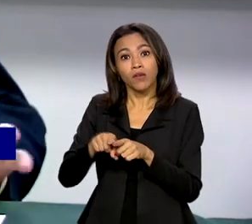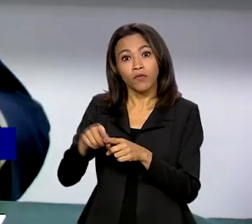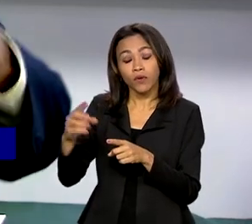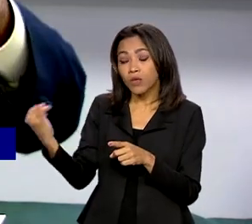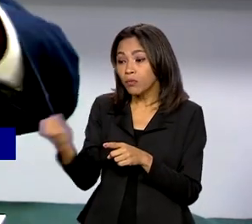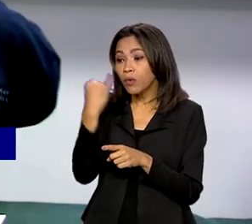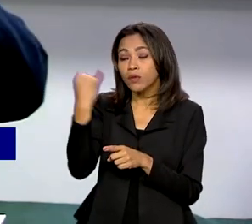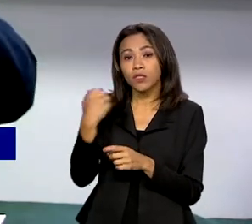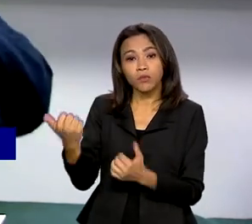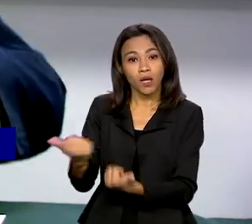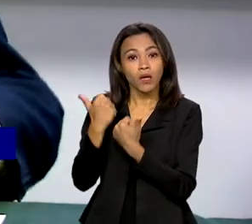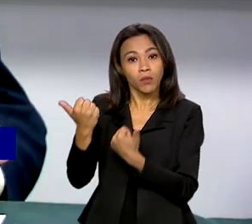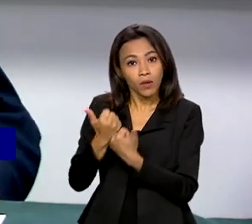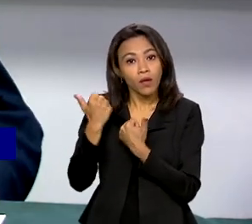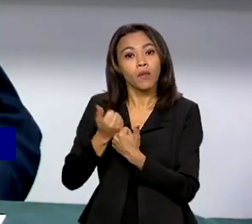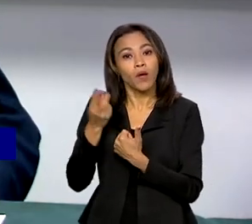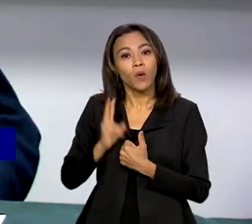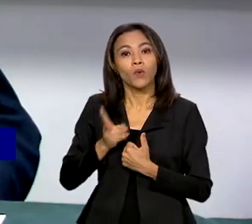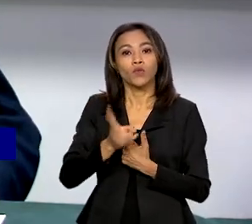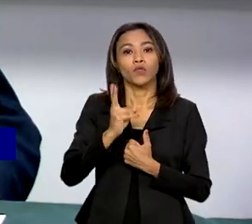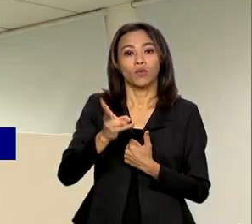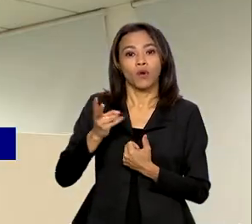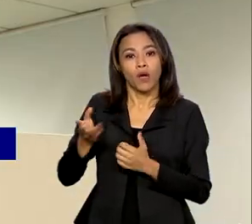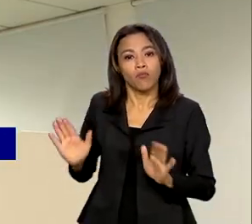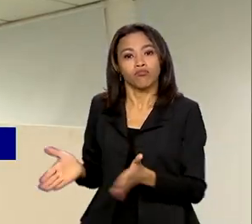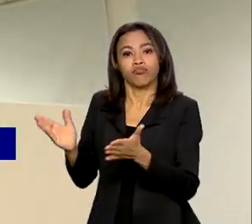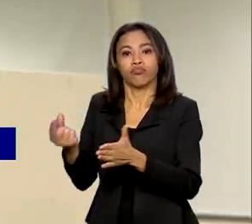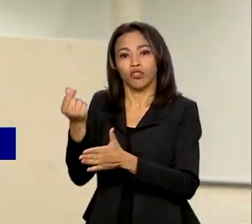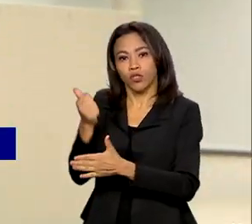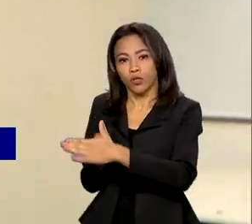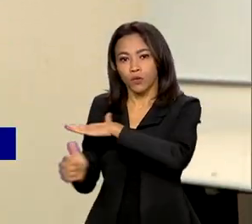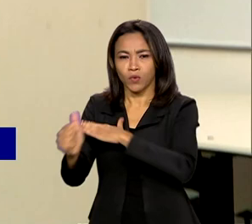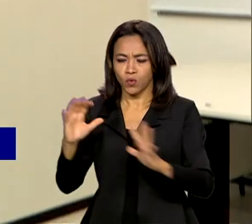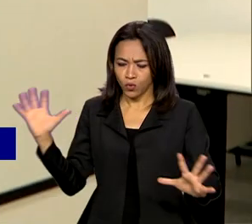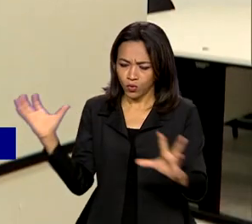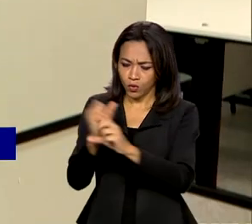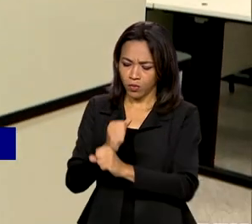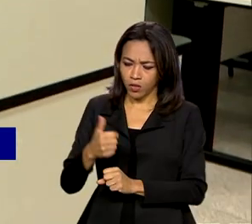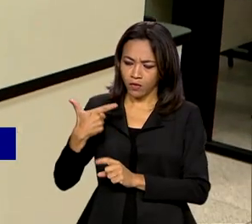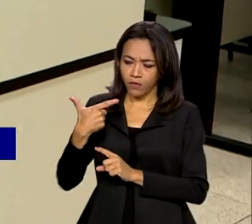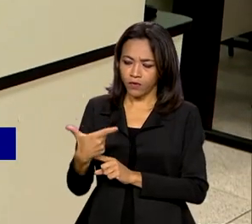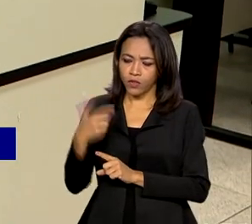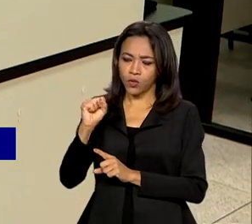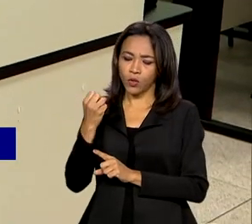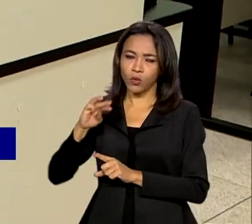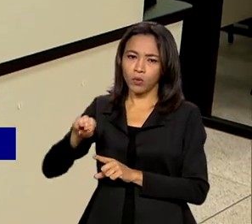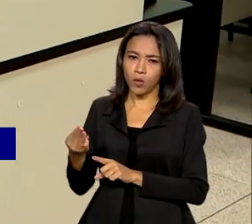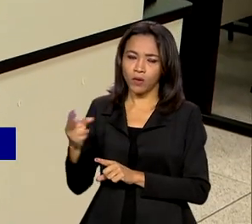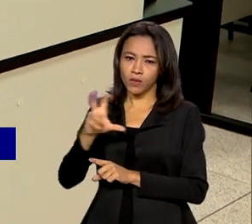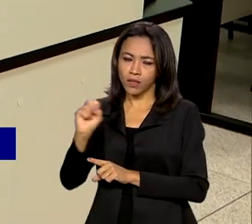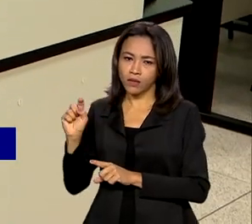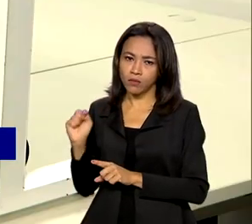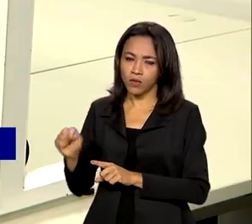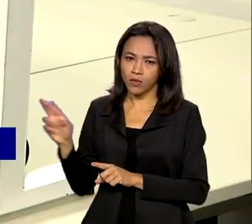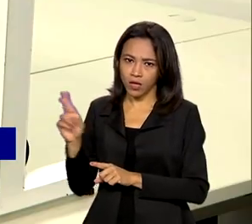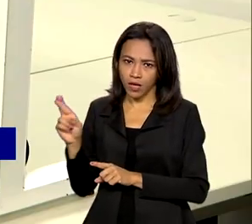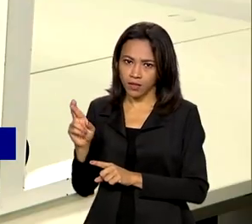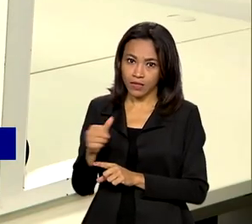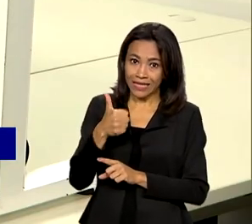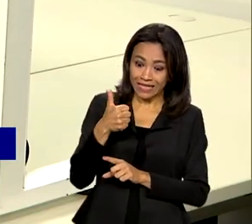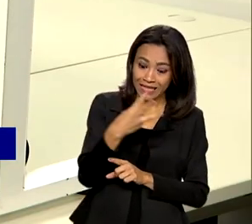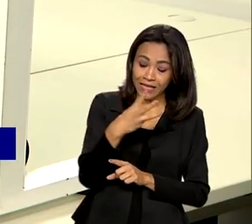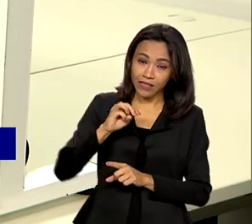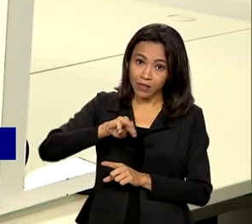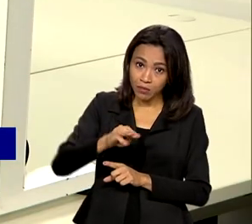fundamentais para a gente continuar investindo. O valor total investido foi de 28 milhões e meio de reais. Foram